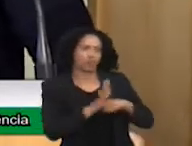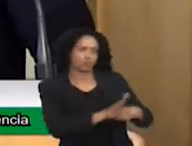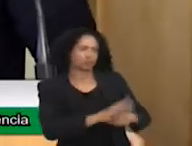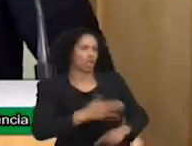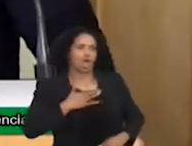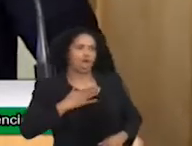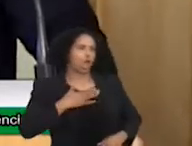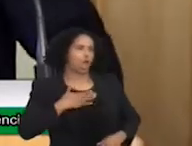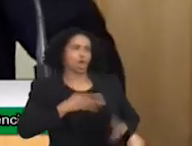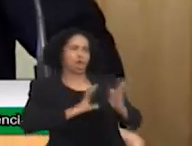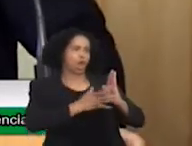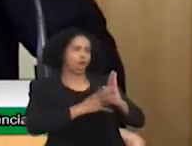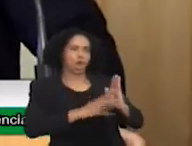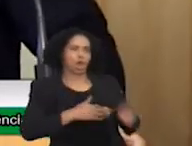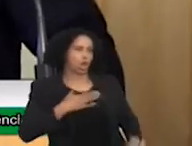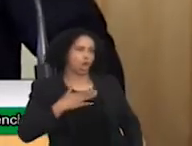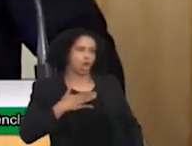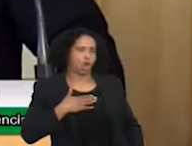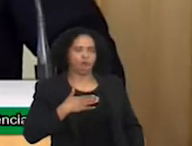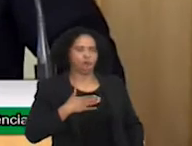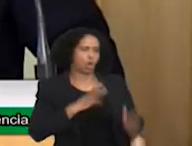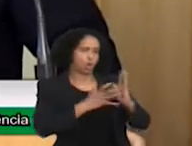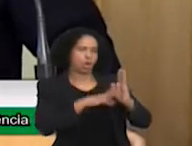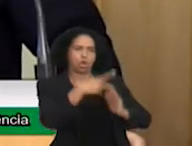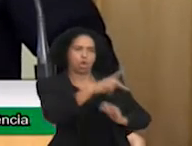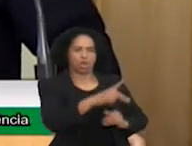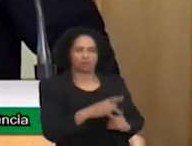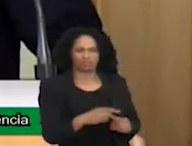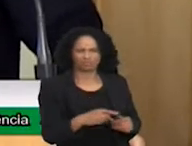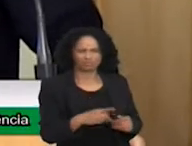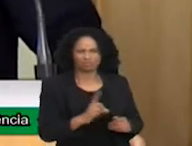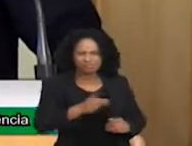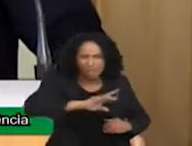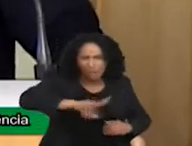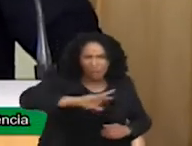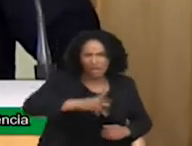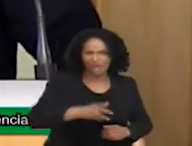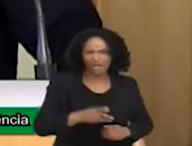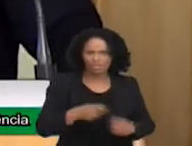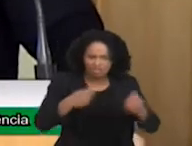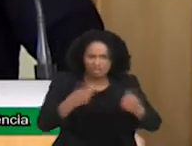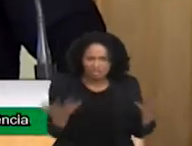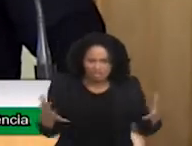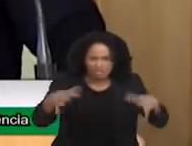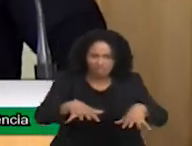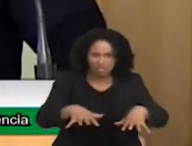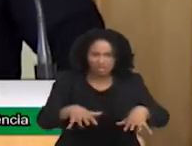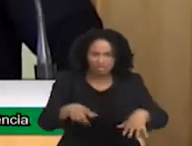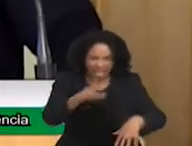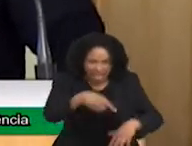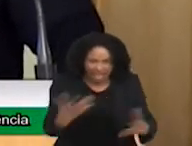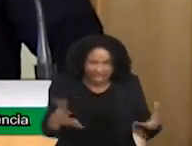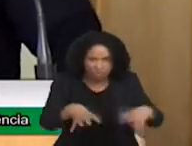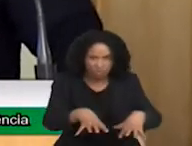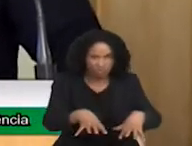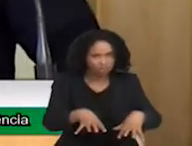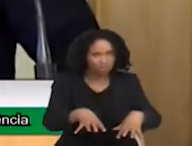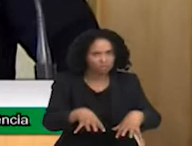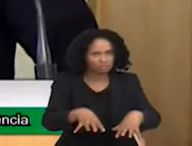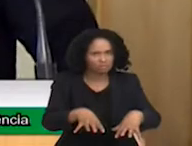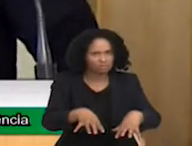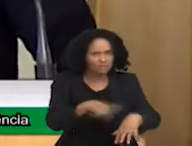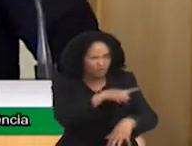inclusão? Começando com uma exclusão? Aí eu pergunto para vocês. Está pensando em quem? Nas